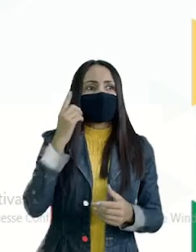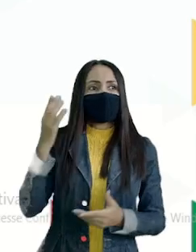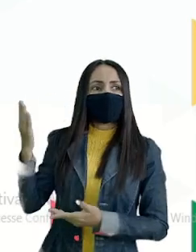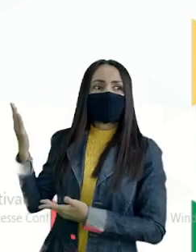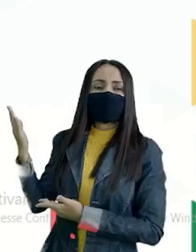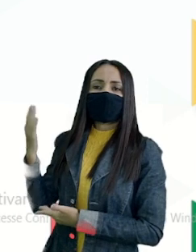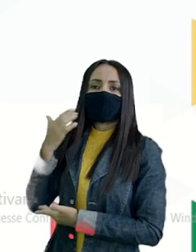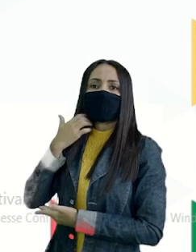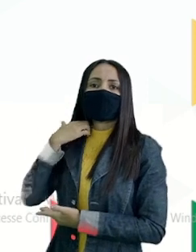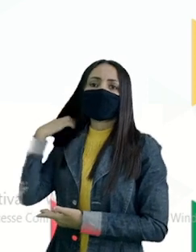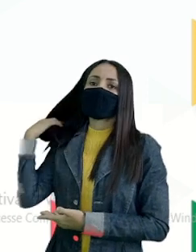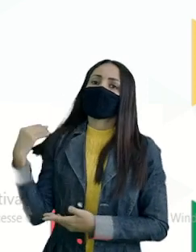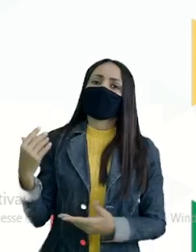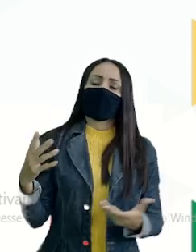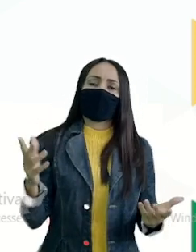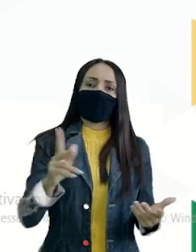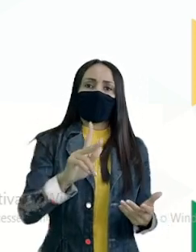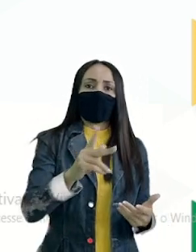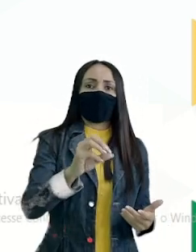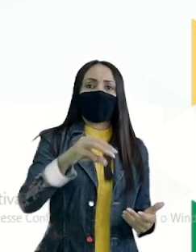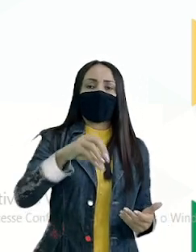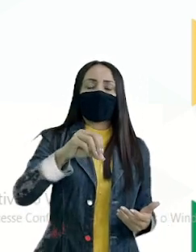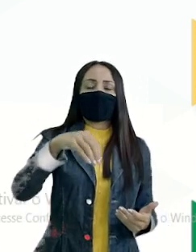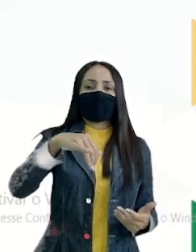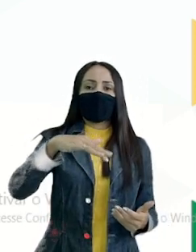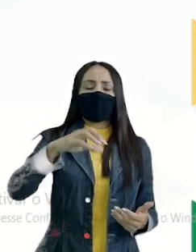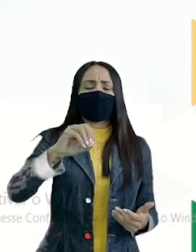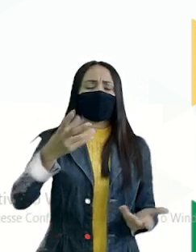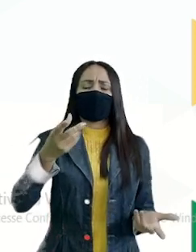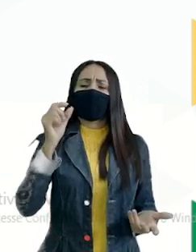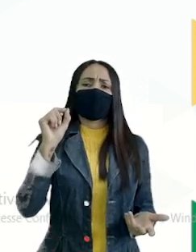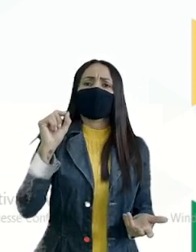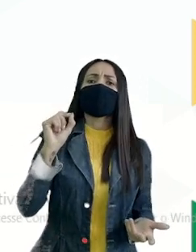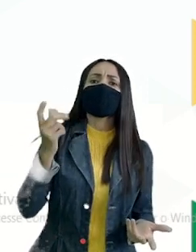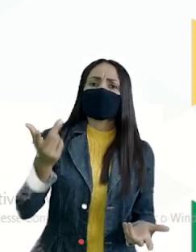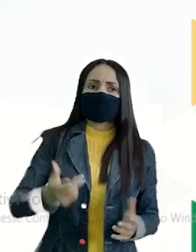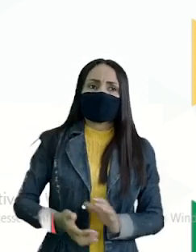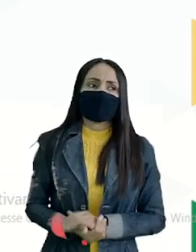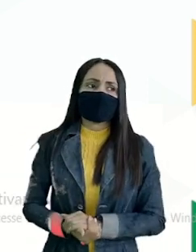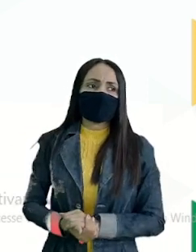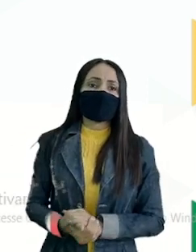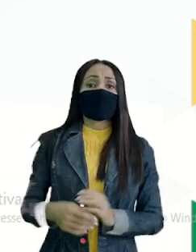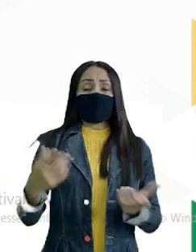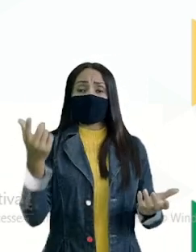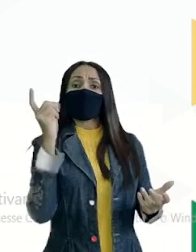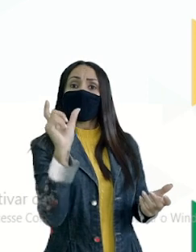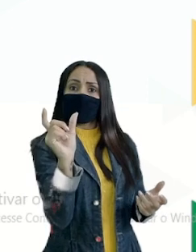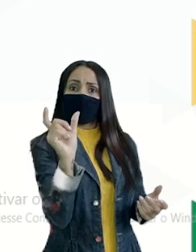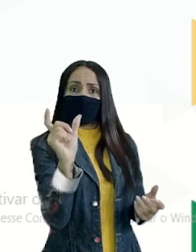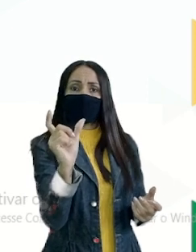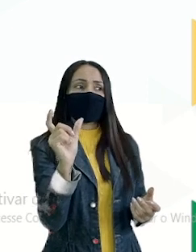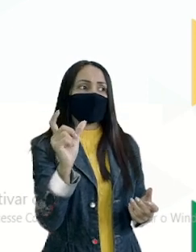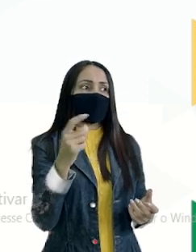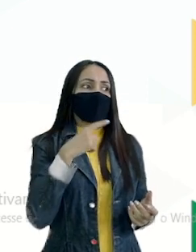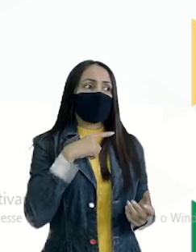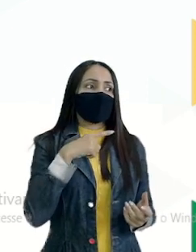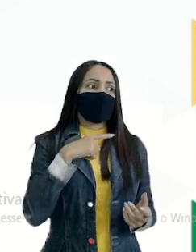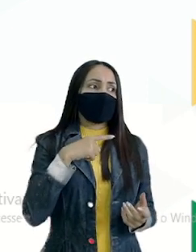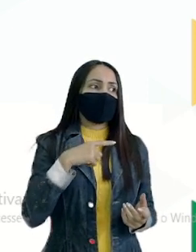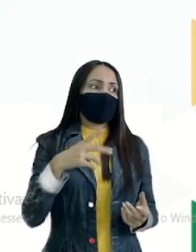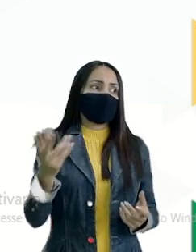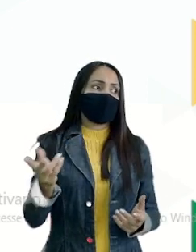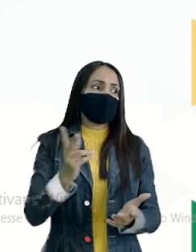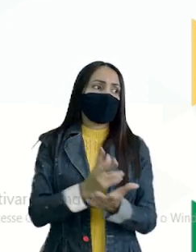palavra Homônimos O que são homônimos? O que são homônimos? Vejam só São palavras palavras Que possuem A